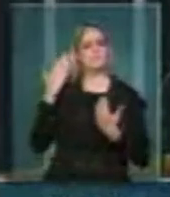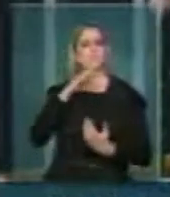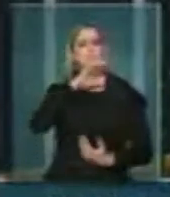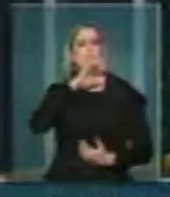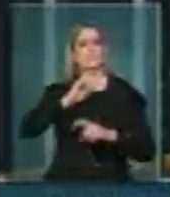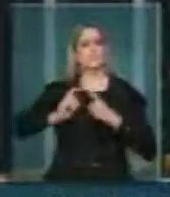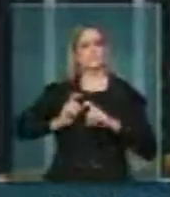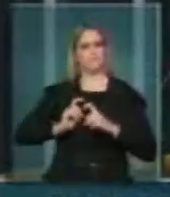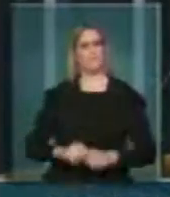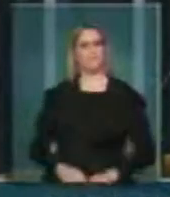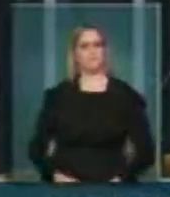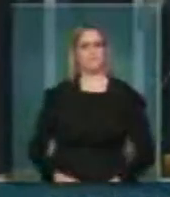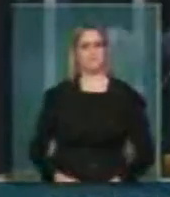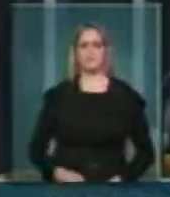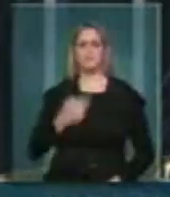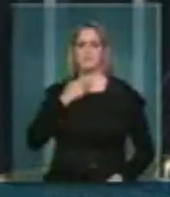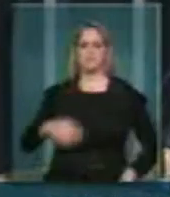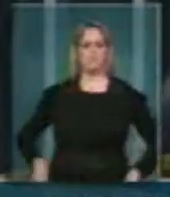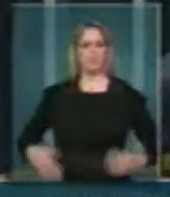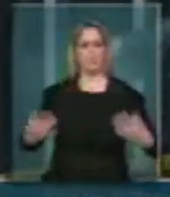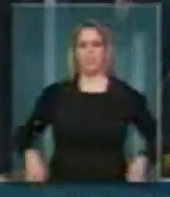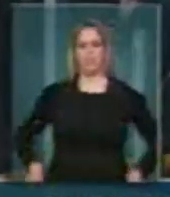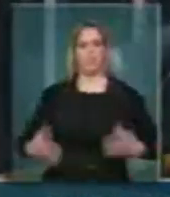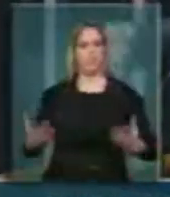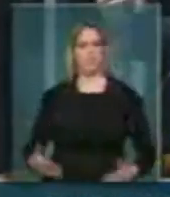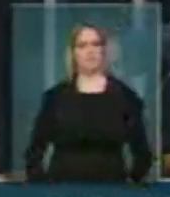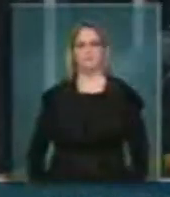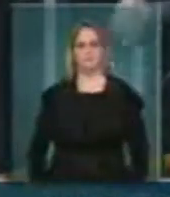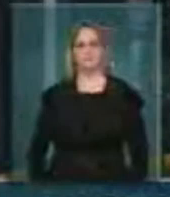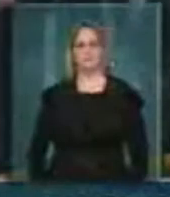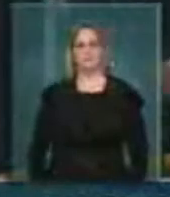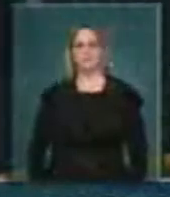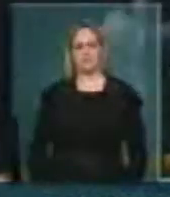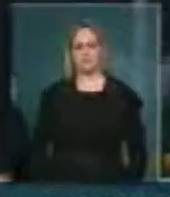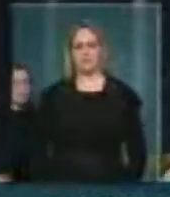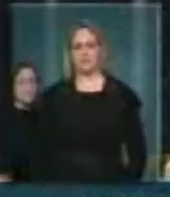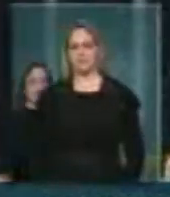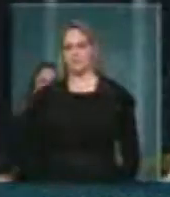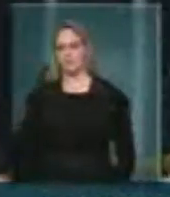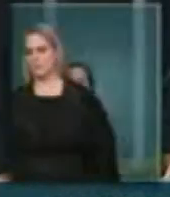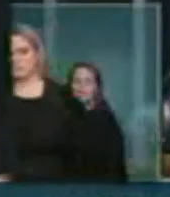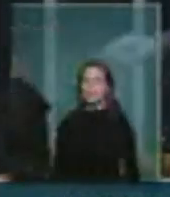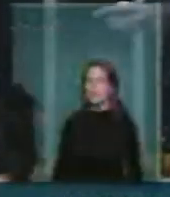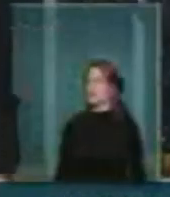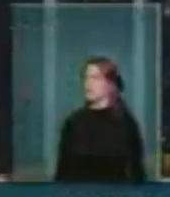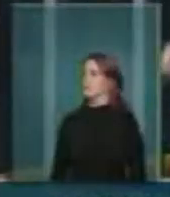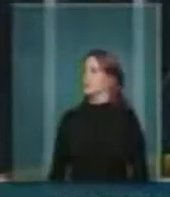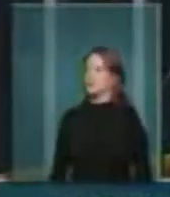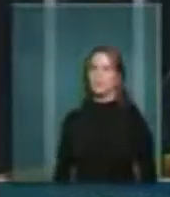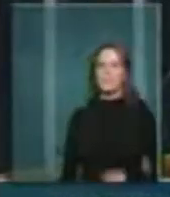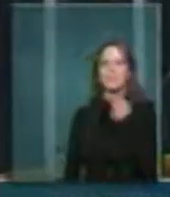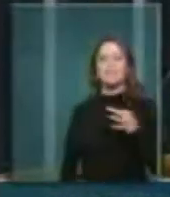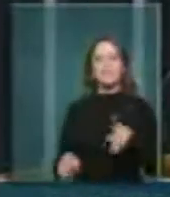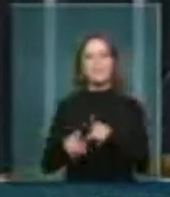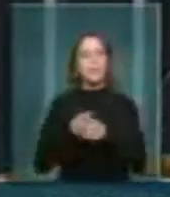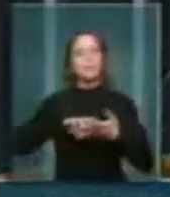de abundantes recursos, como o governo tem sido useiro e vezeiro de fazer este ano com